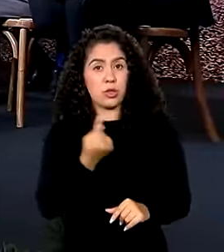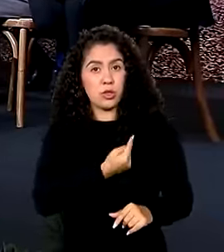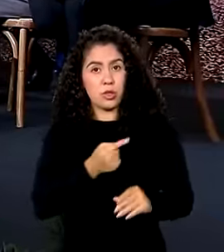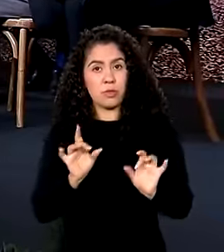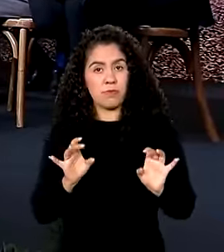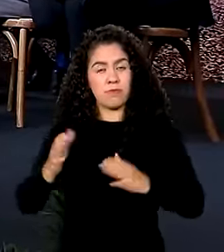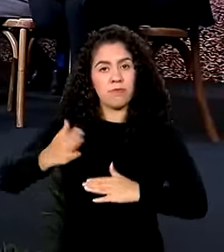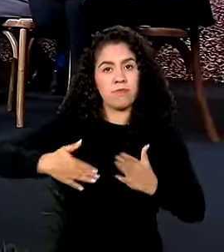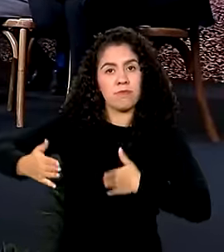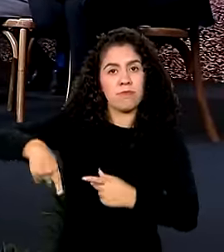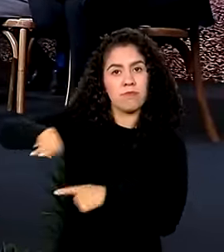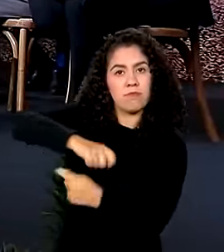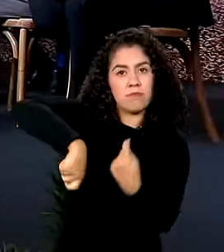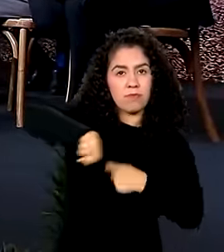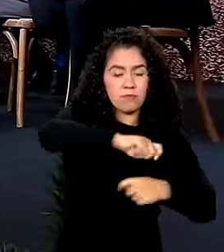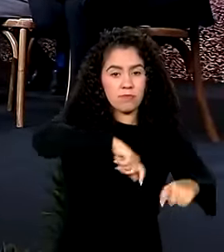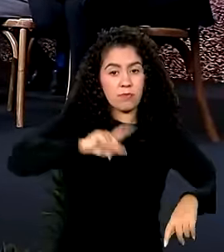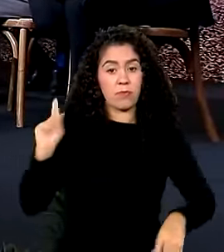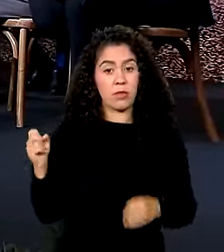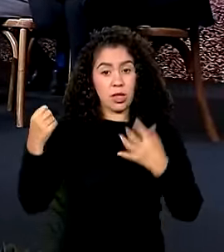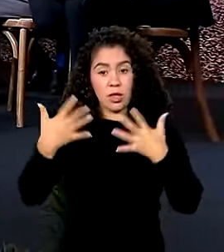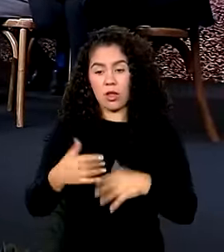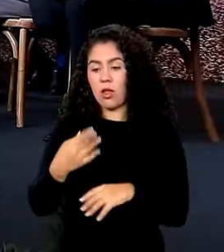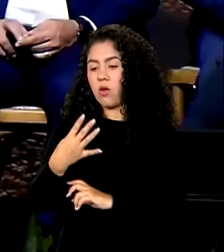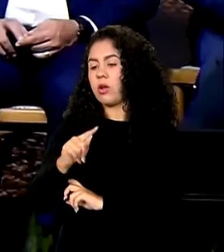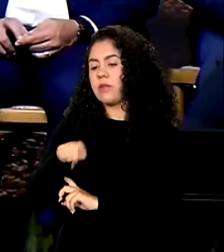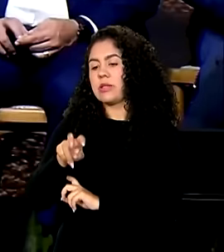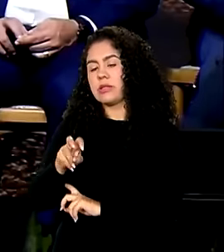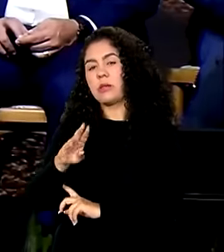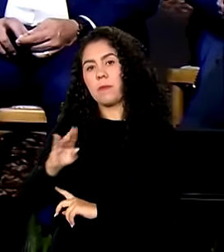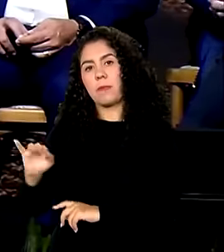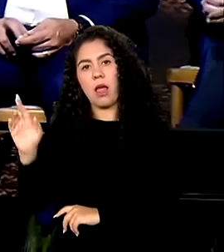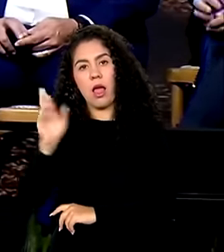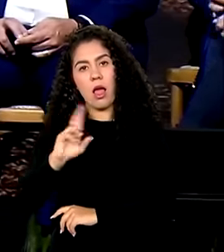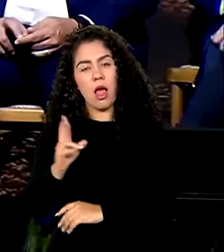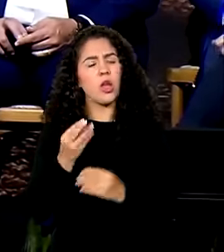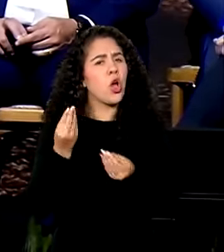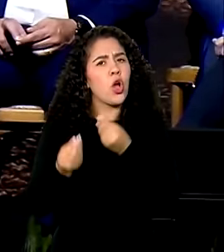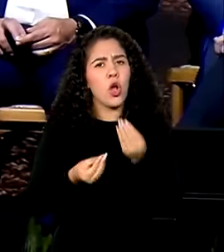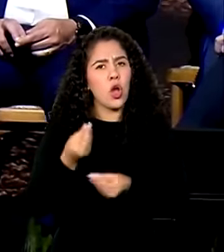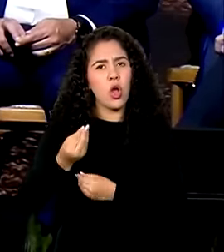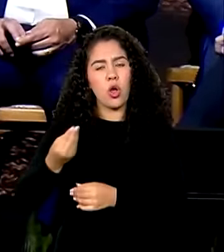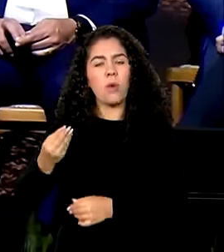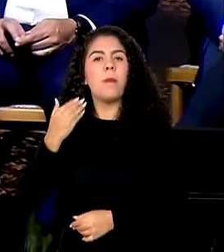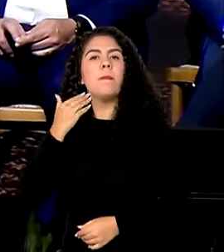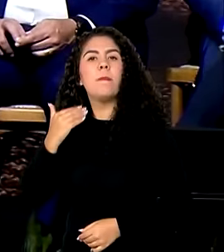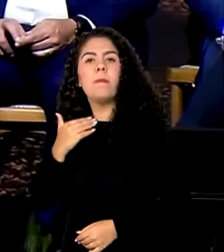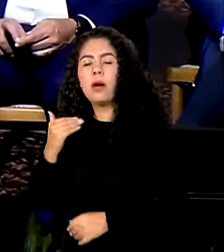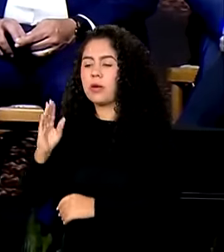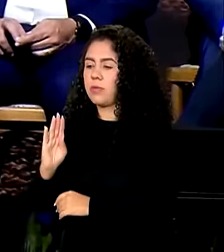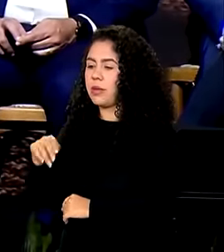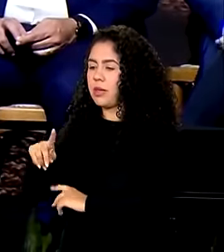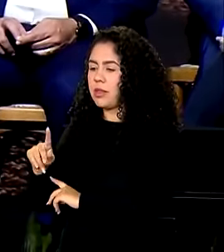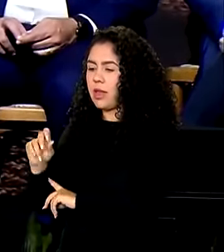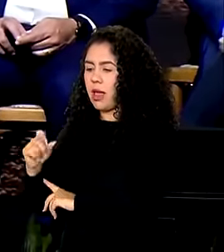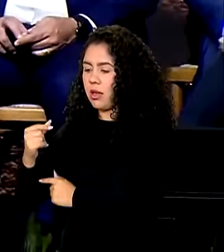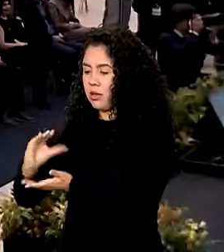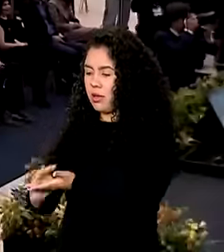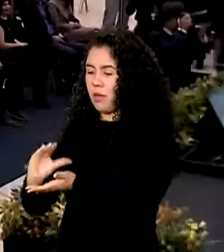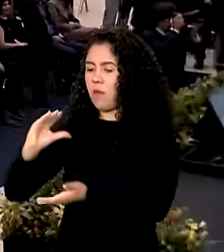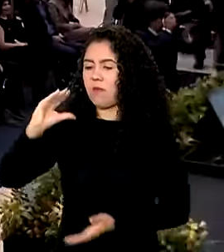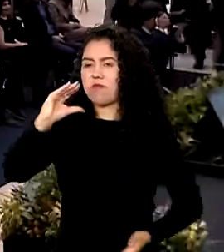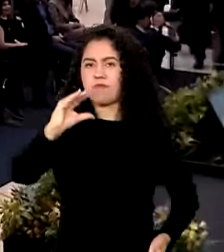de R$ 4,5 bilhões é feito através de linha de crédito direto do BNDES